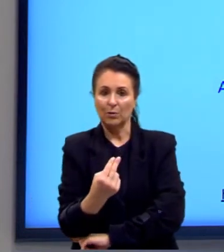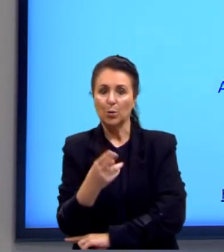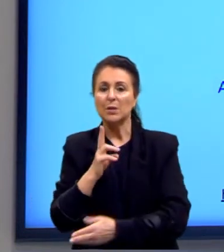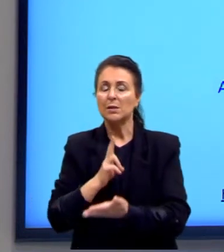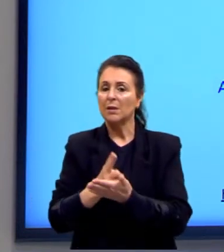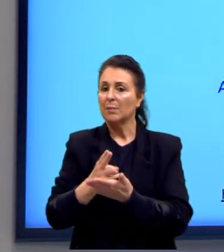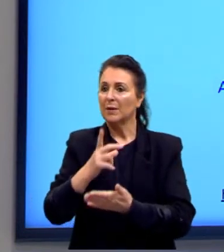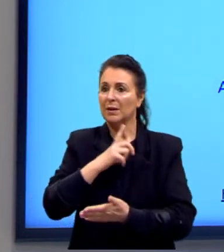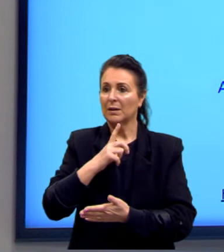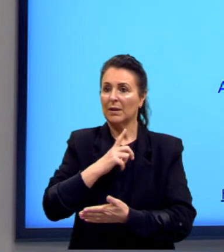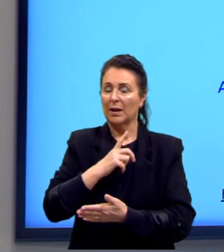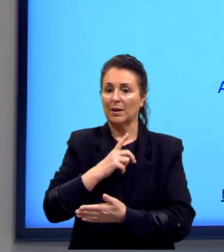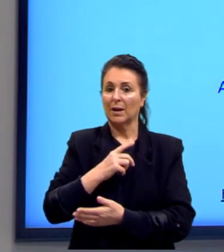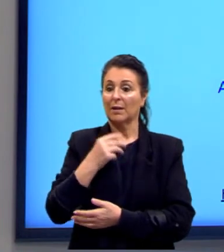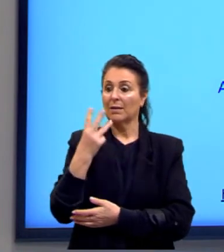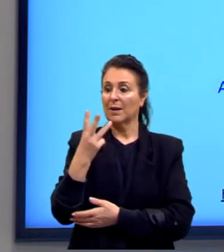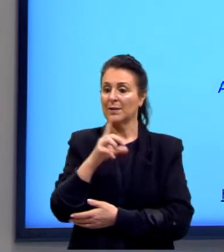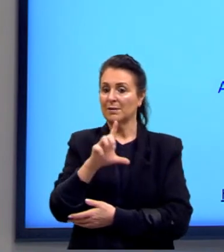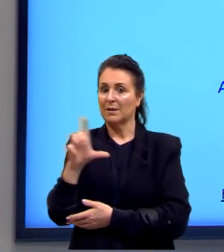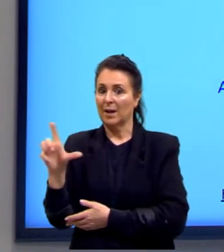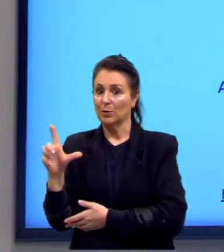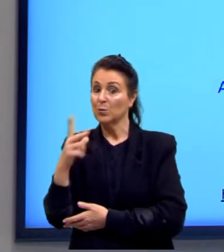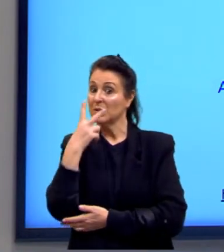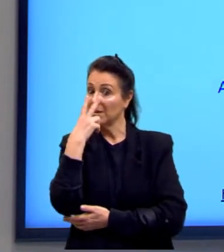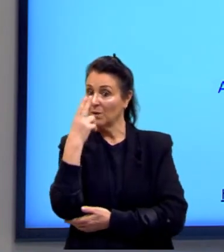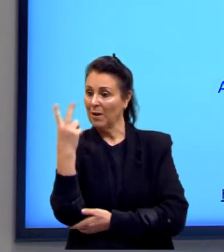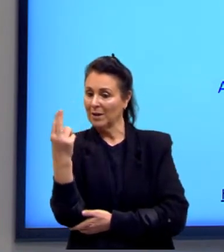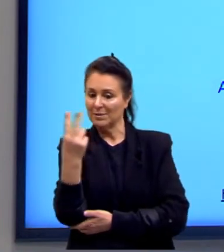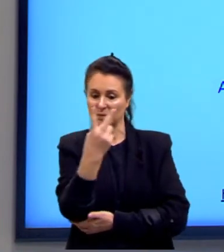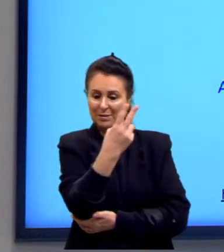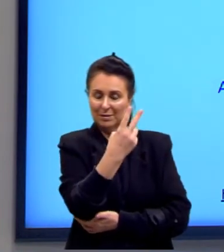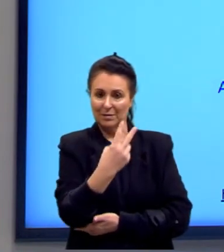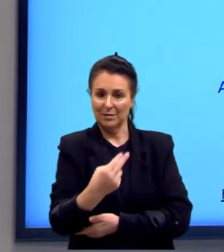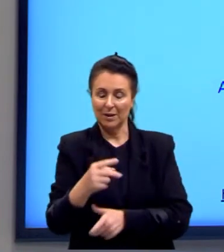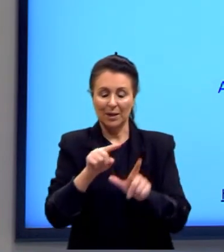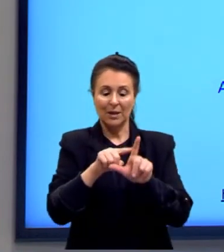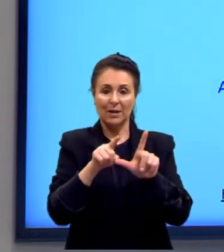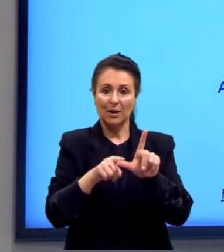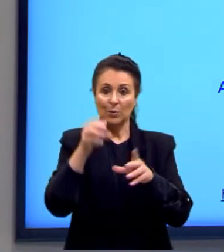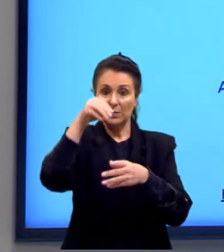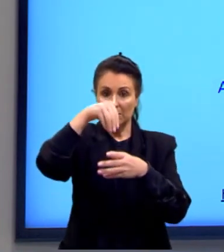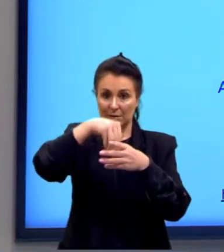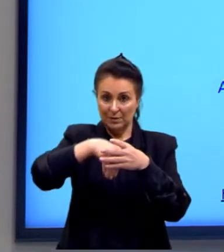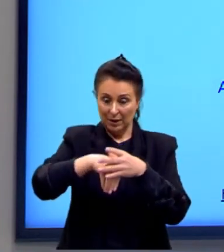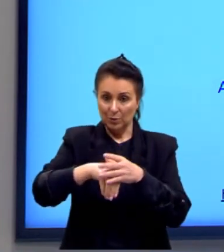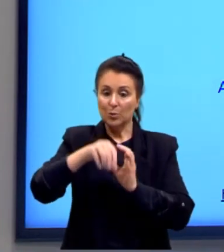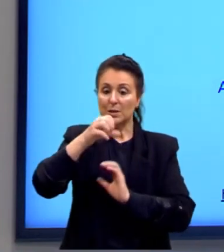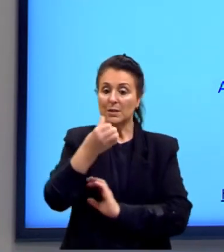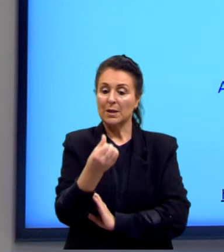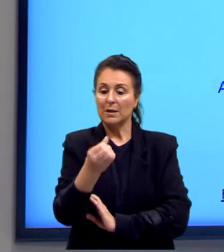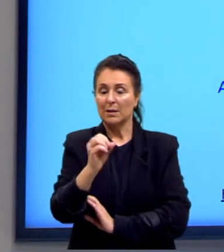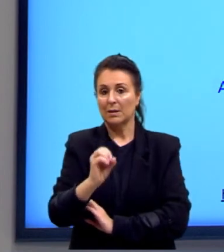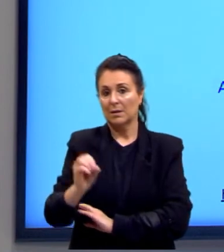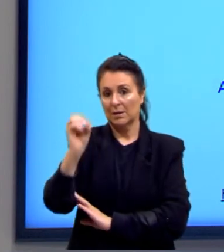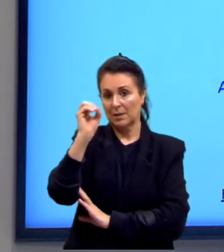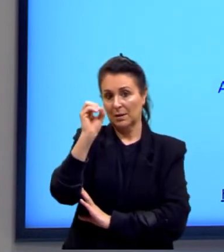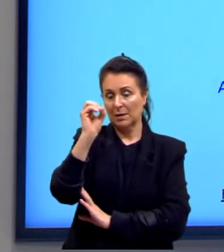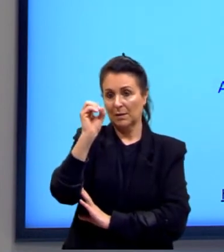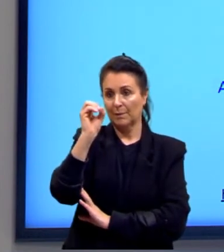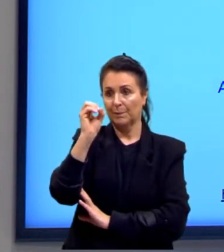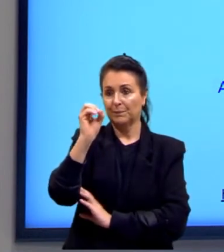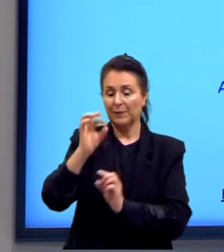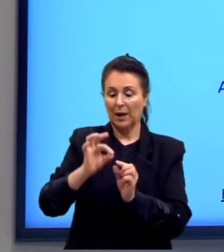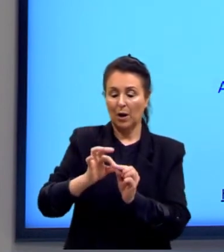triângulo equilátero, 3 lados iguais e 3 ângulos internos de 60 graus. Ao